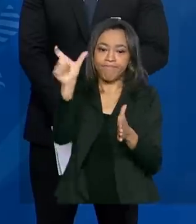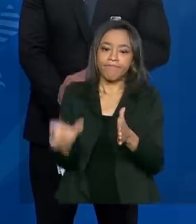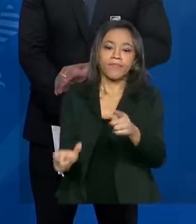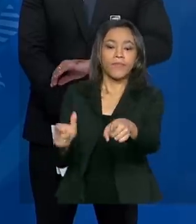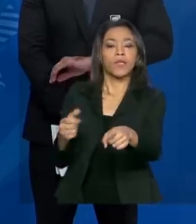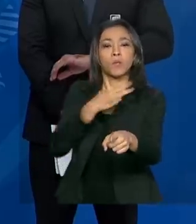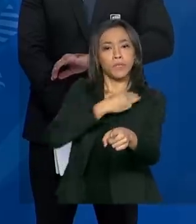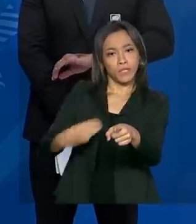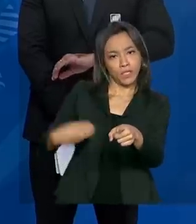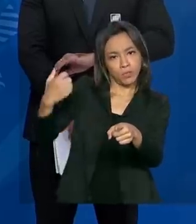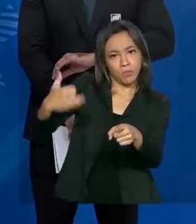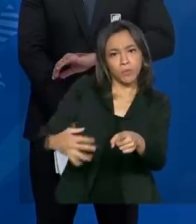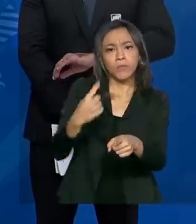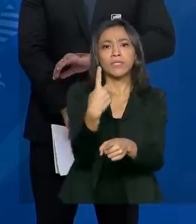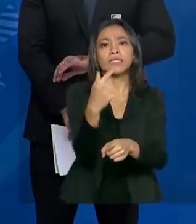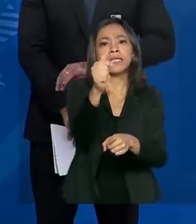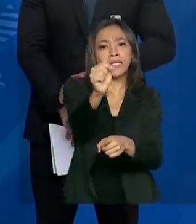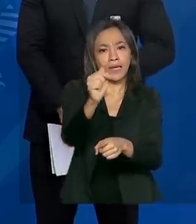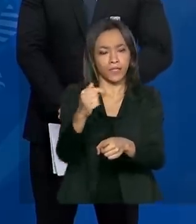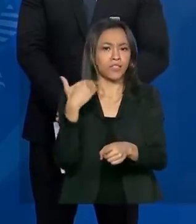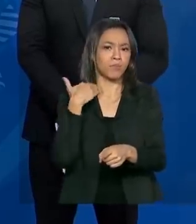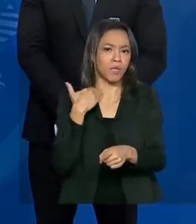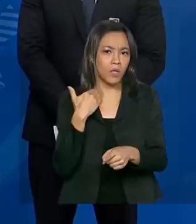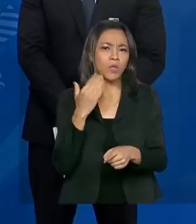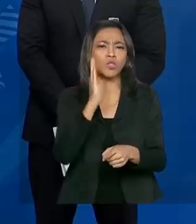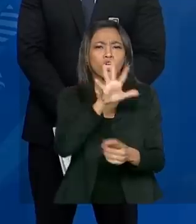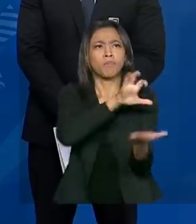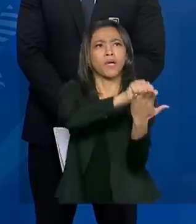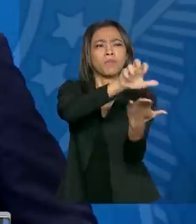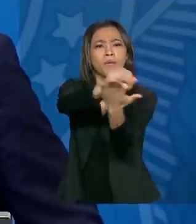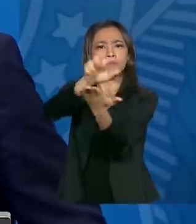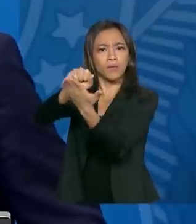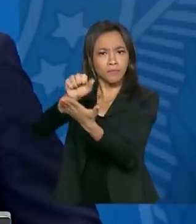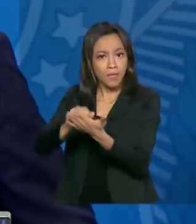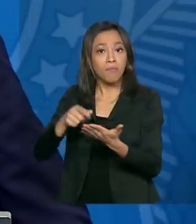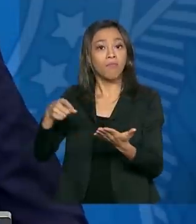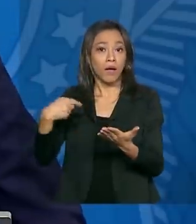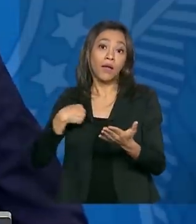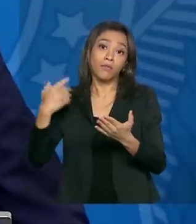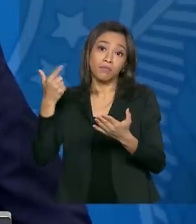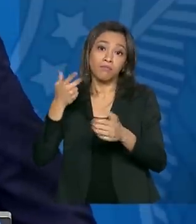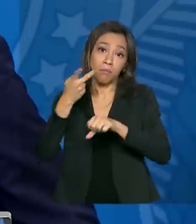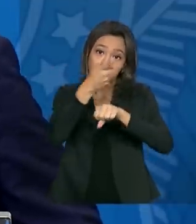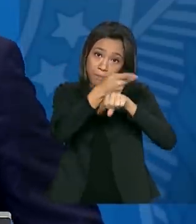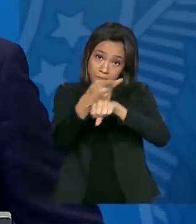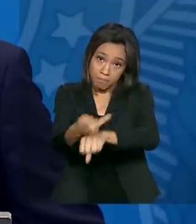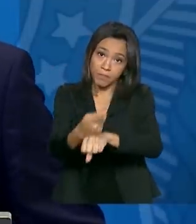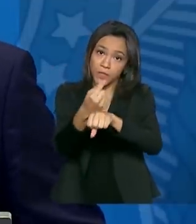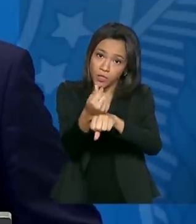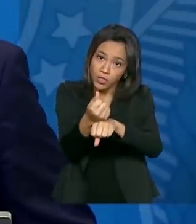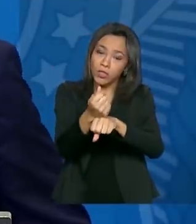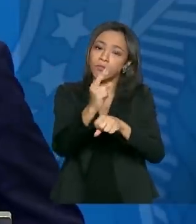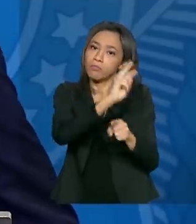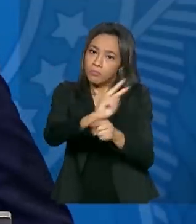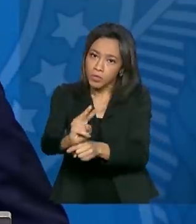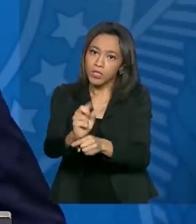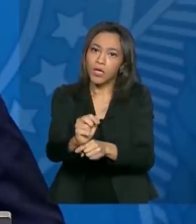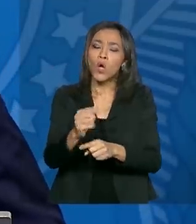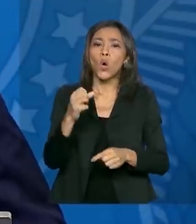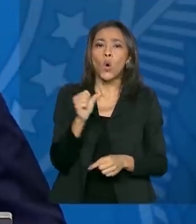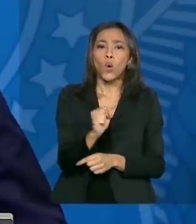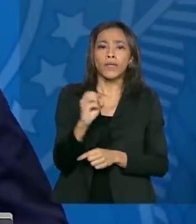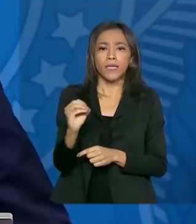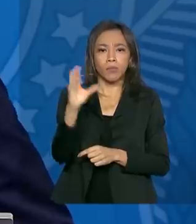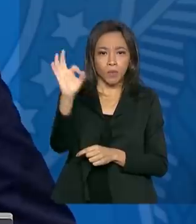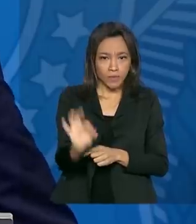17 instituições financeiras já foram cadastradas em todo o país para liberar o crédito. 80% do dinheiro vai